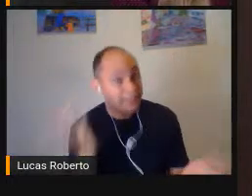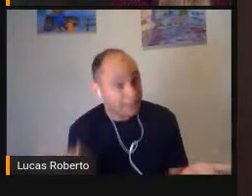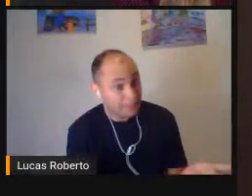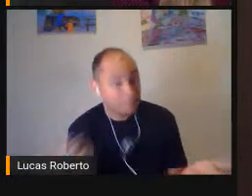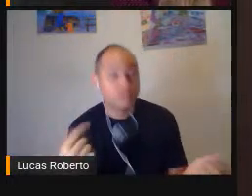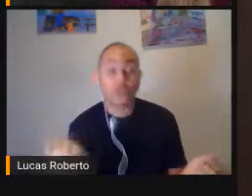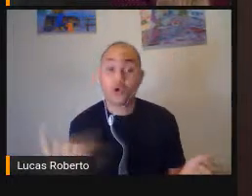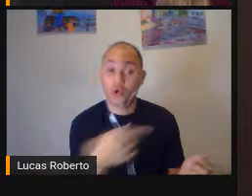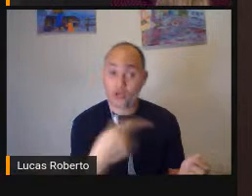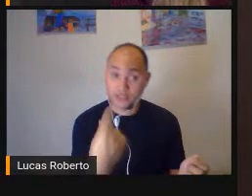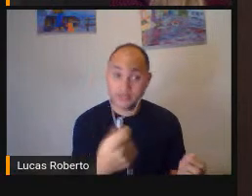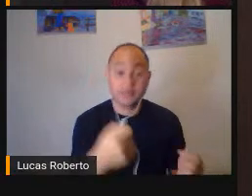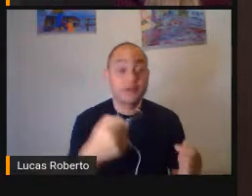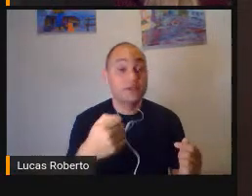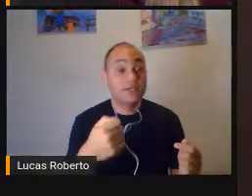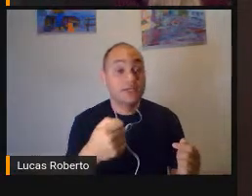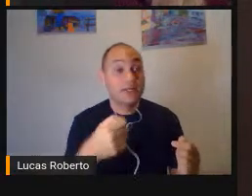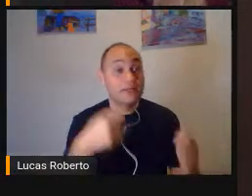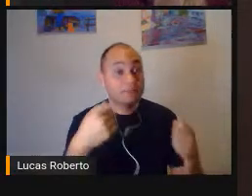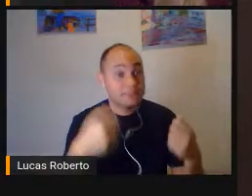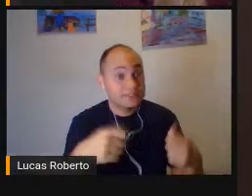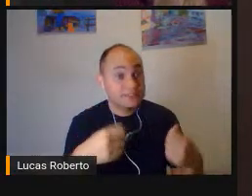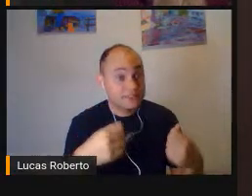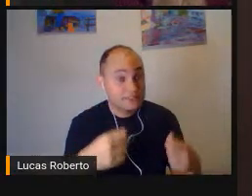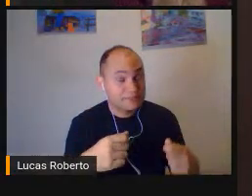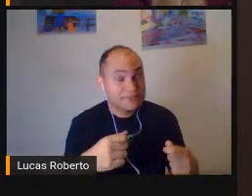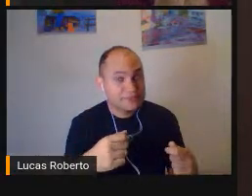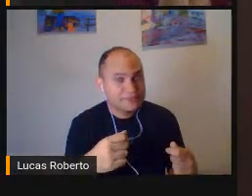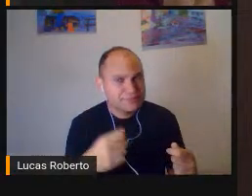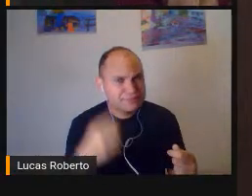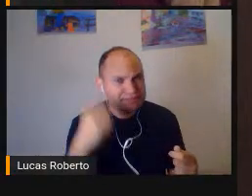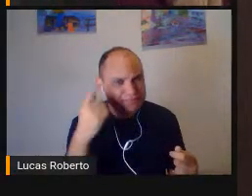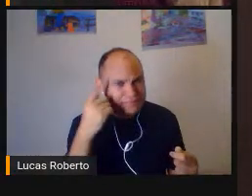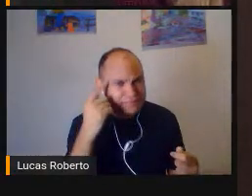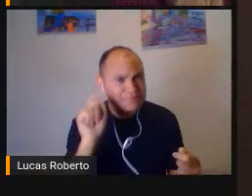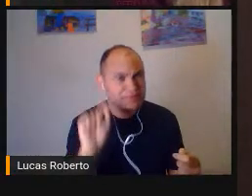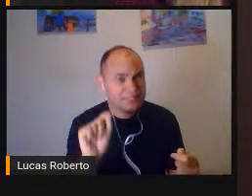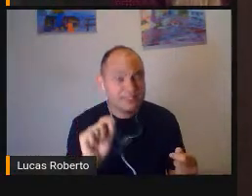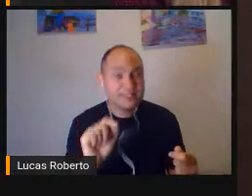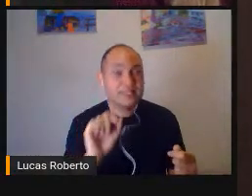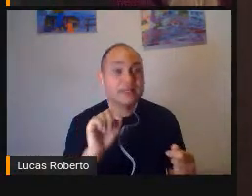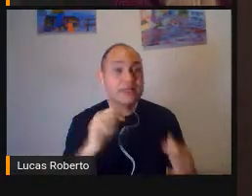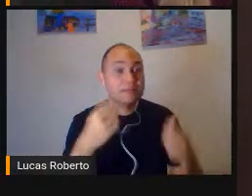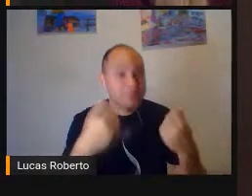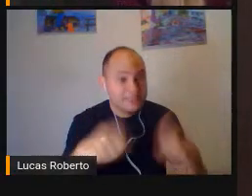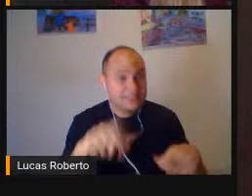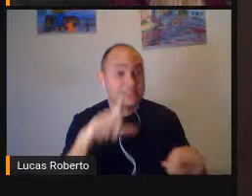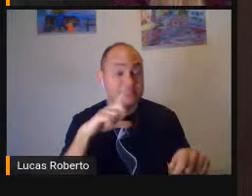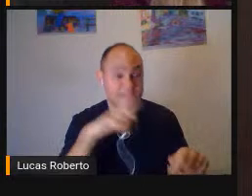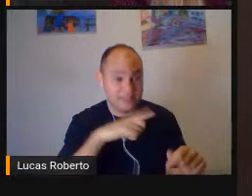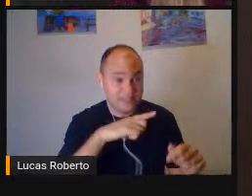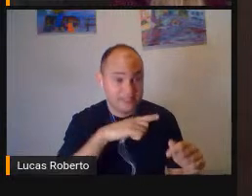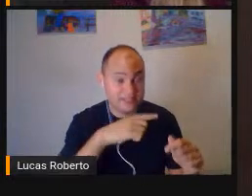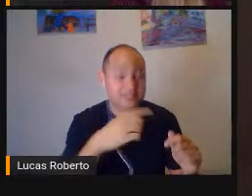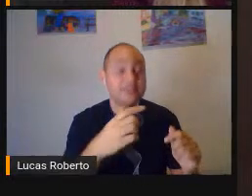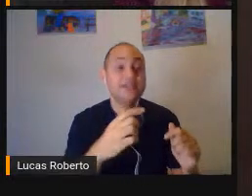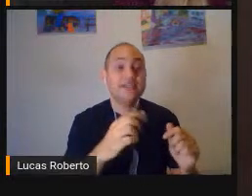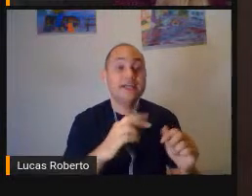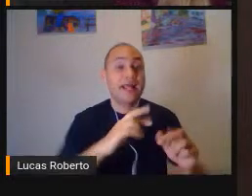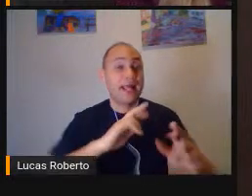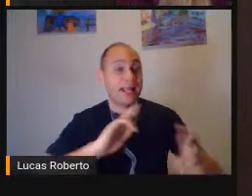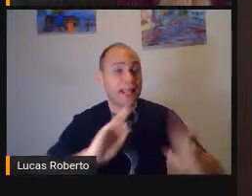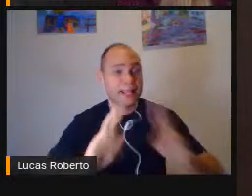em uma criança Que vai aprender Isoladamente Numa sala de aula Sem a interação social Se a leitura E a escrita